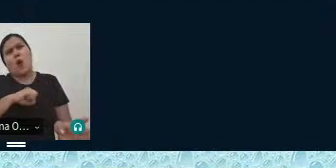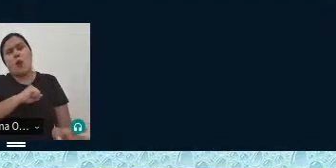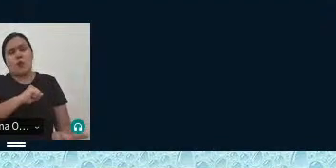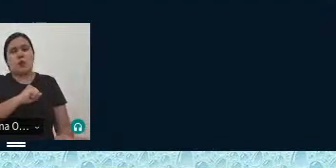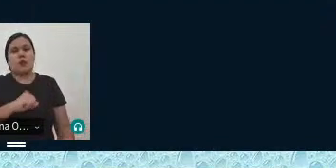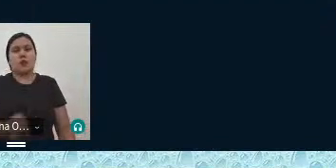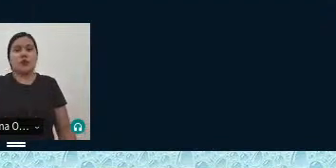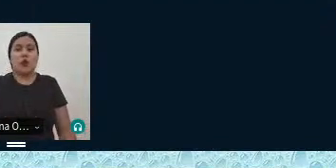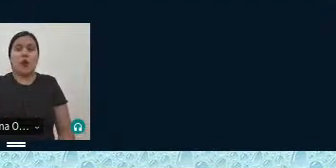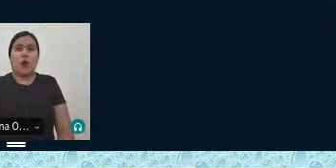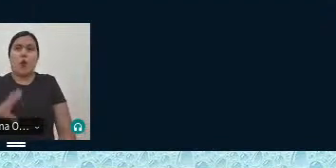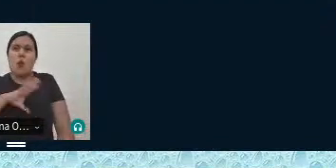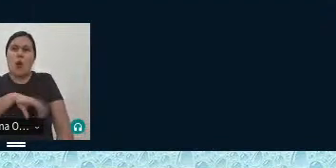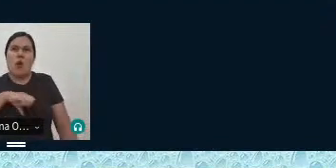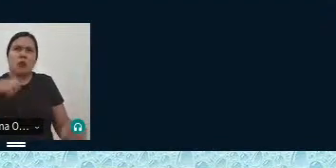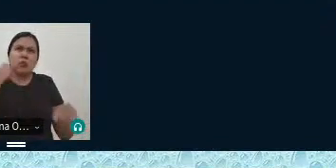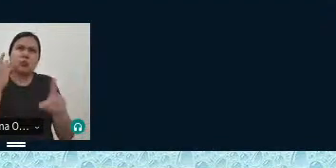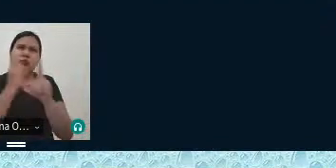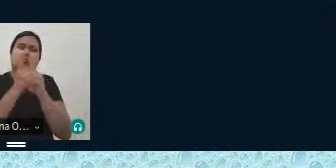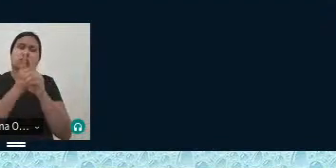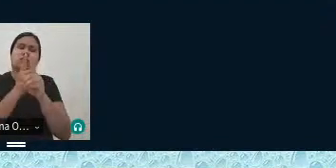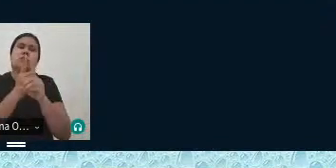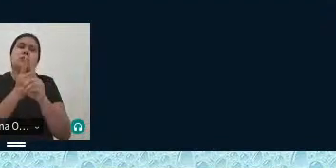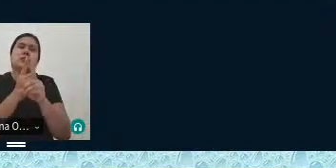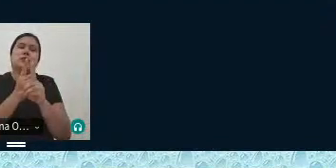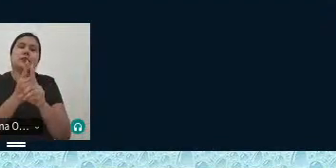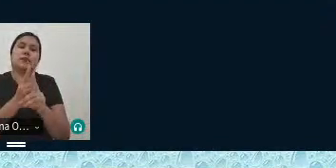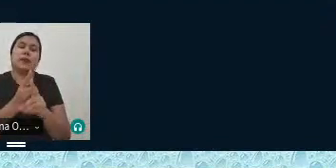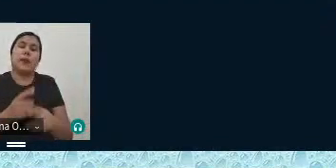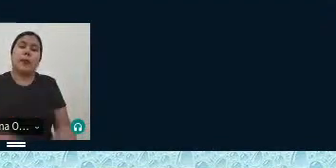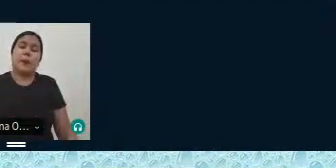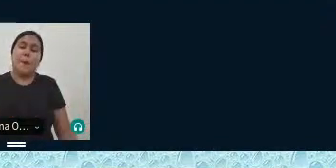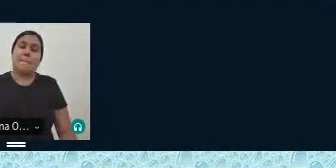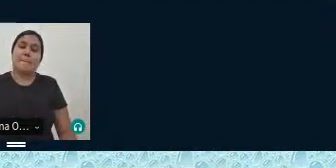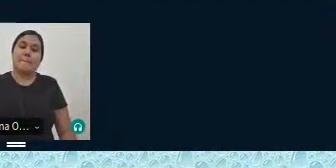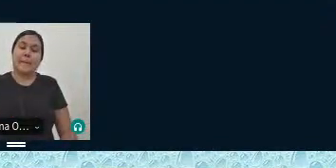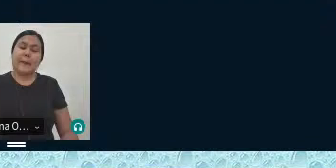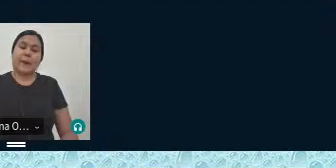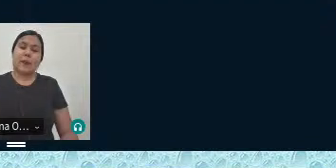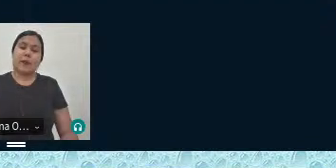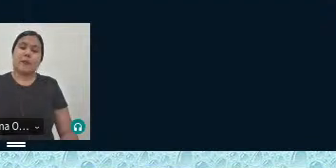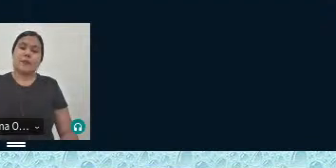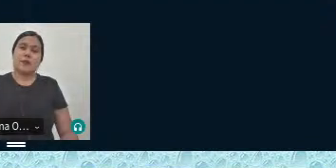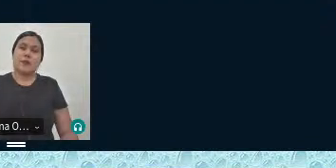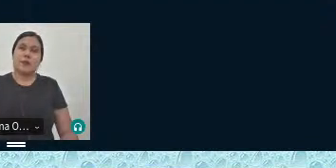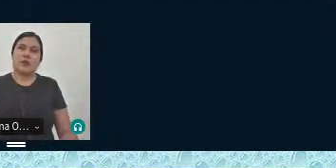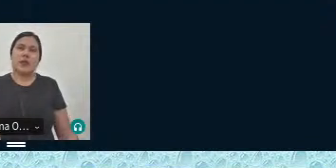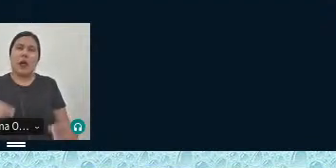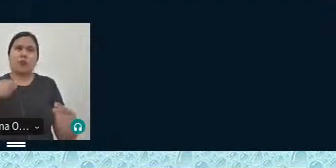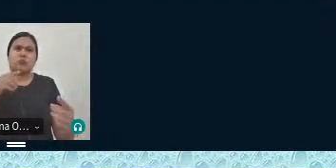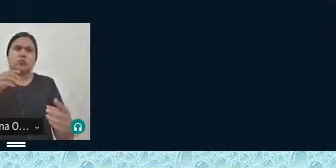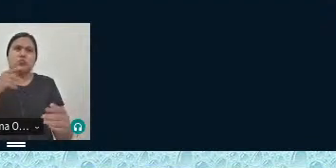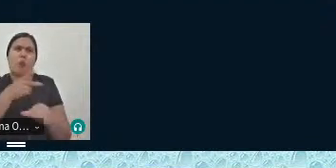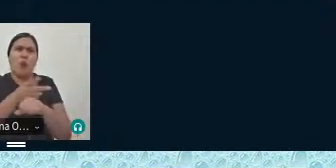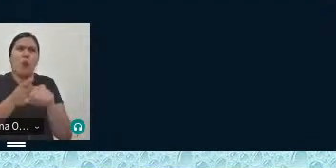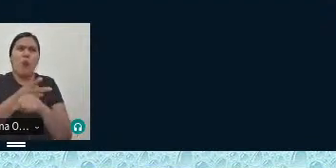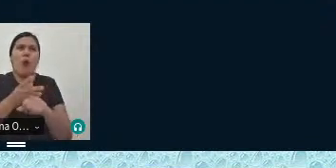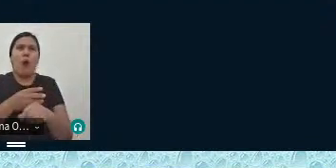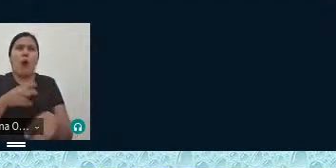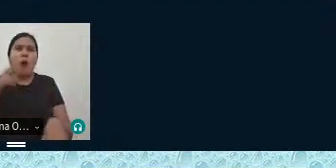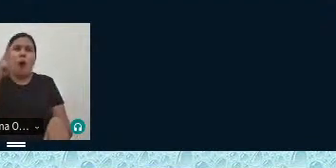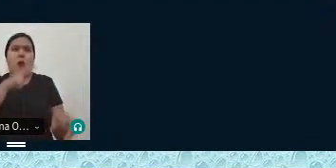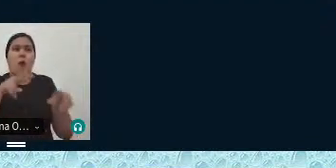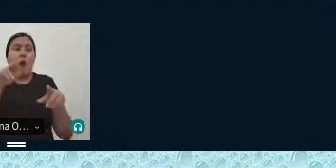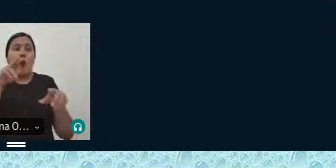amor o amor pela descoberta do que você está se propondo é visível